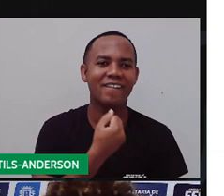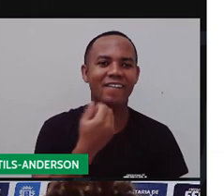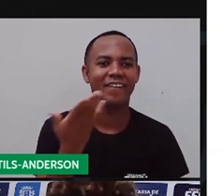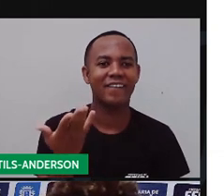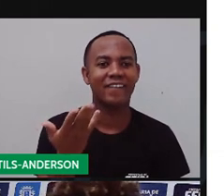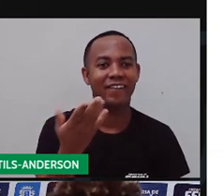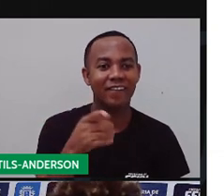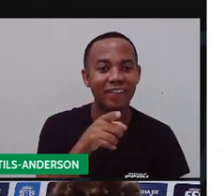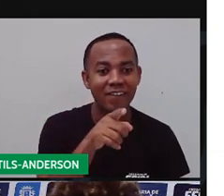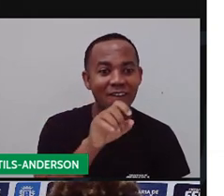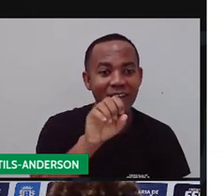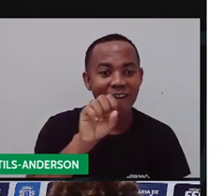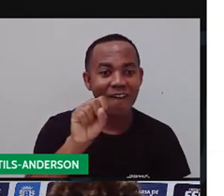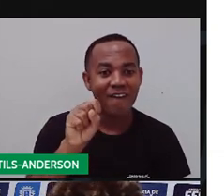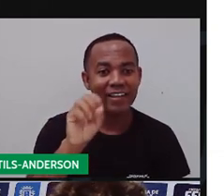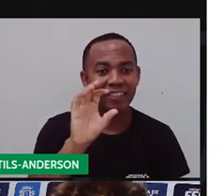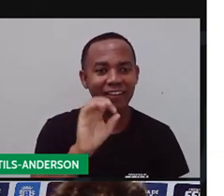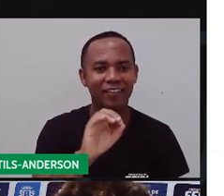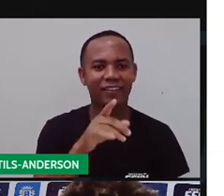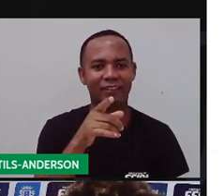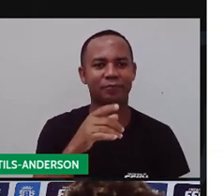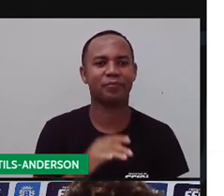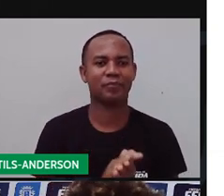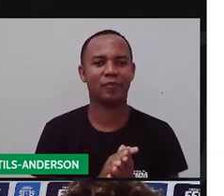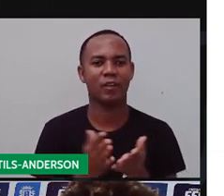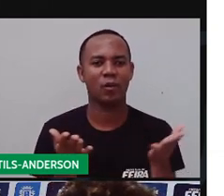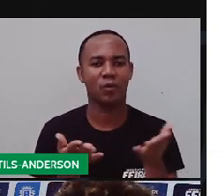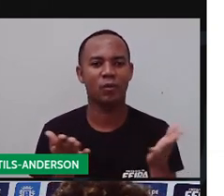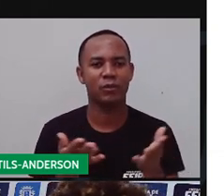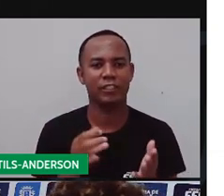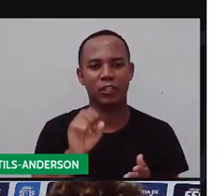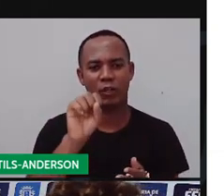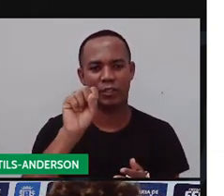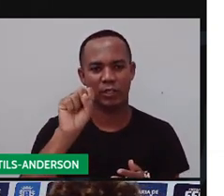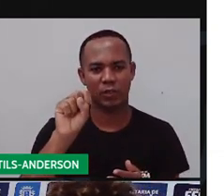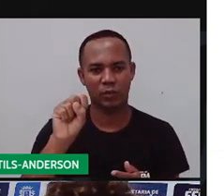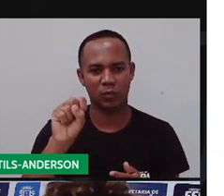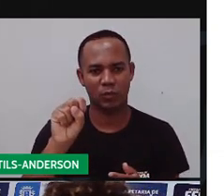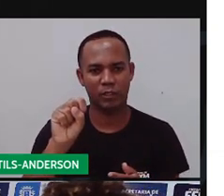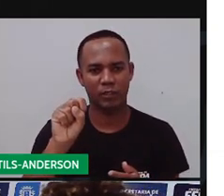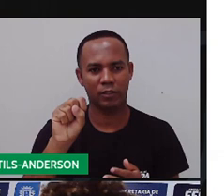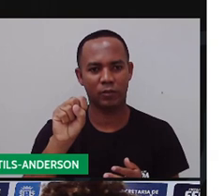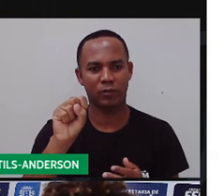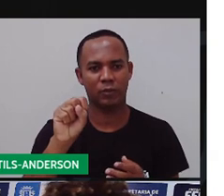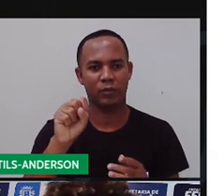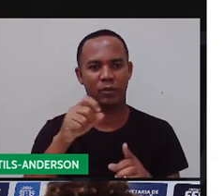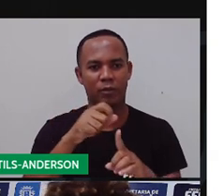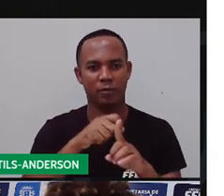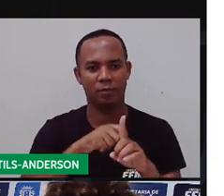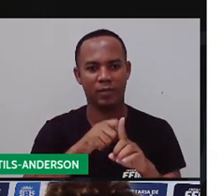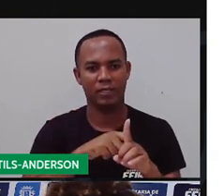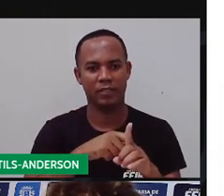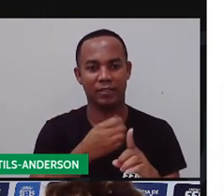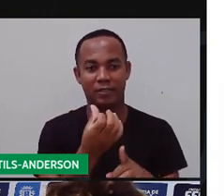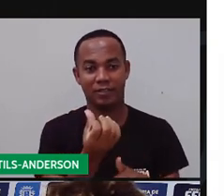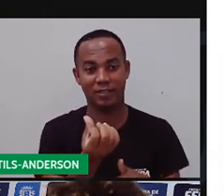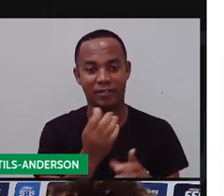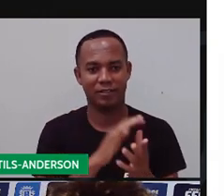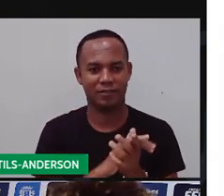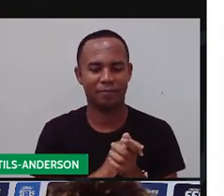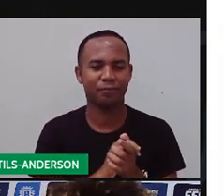8 do mês 6 de 2021. Daqui a seis meses, Anderson, é o meu aniversário.